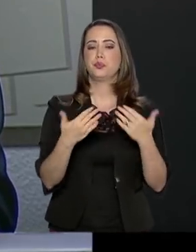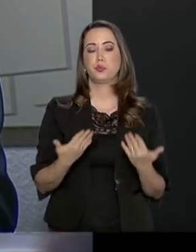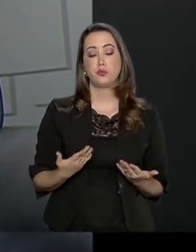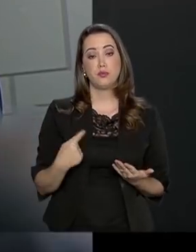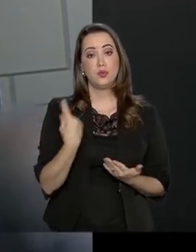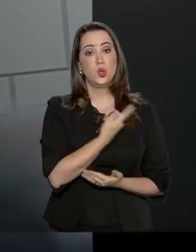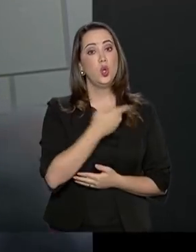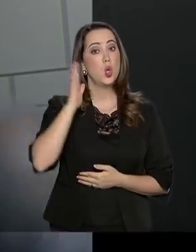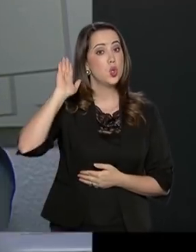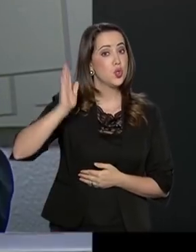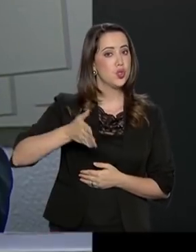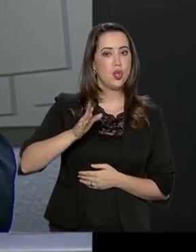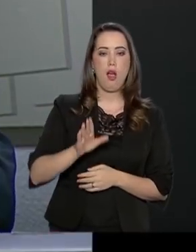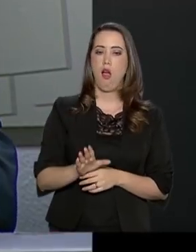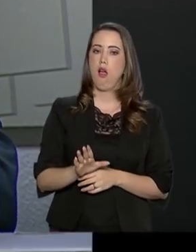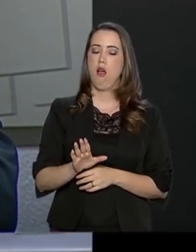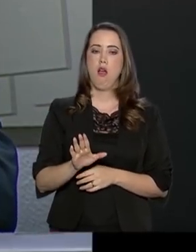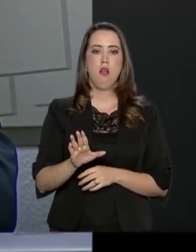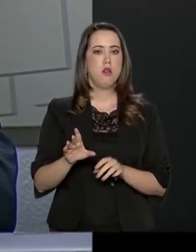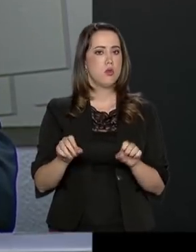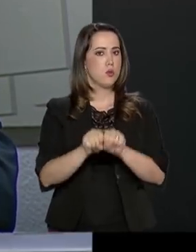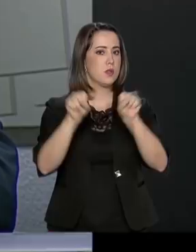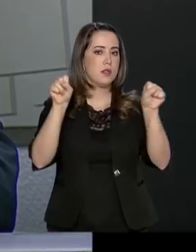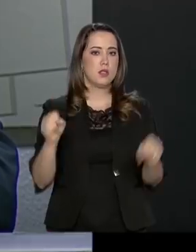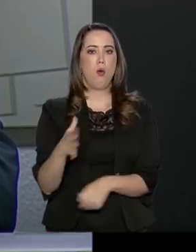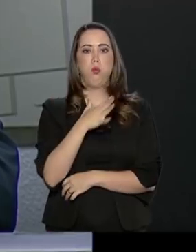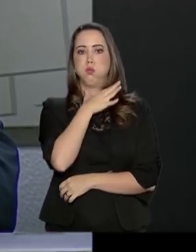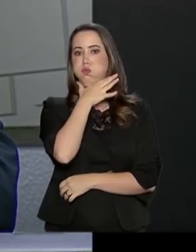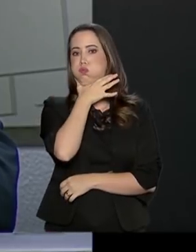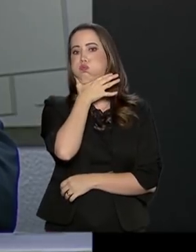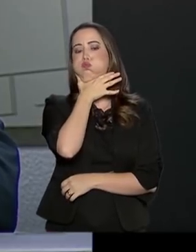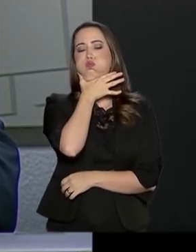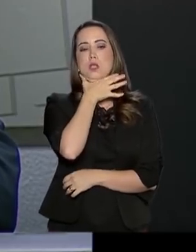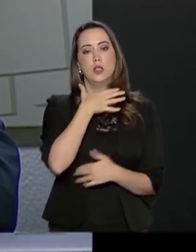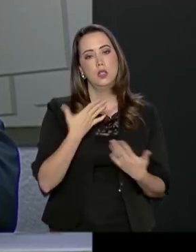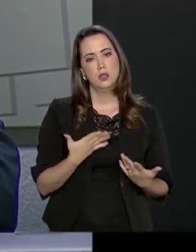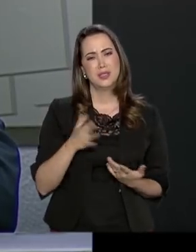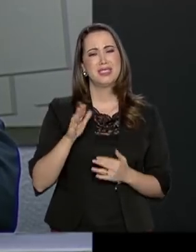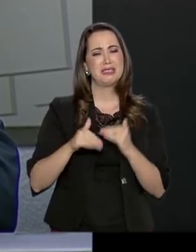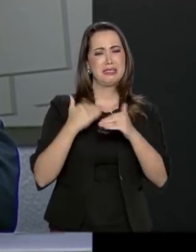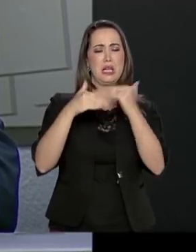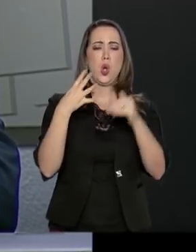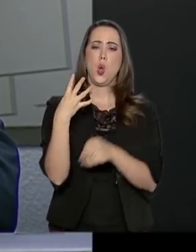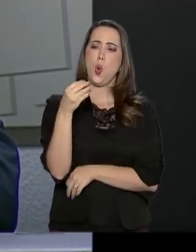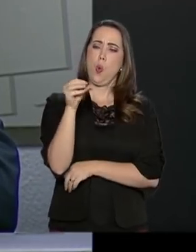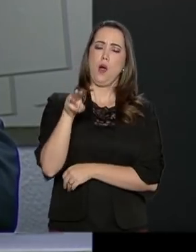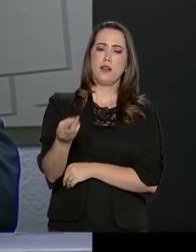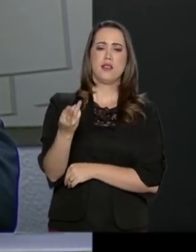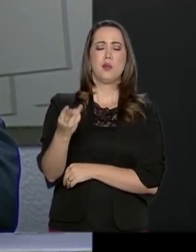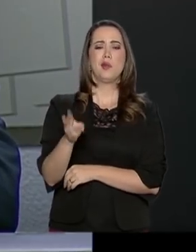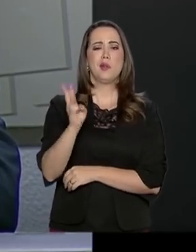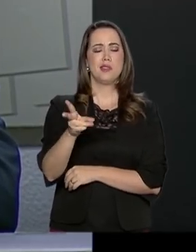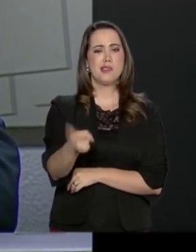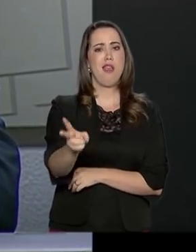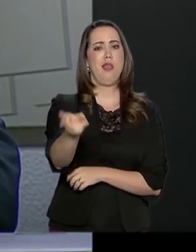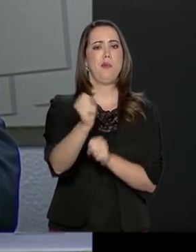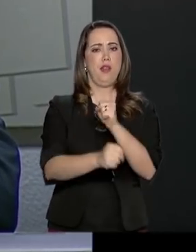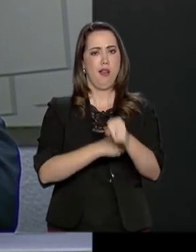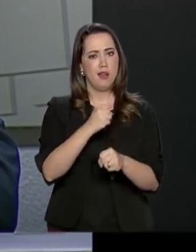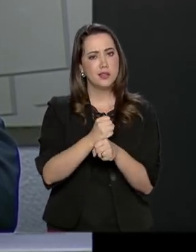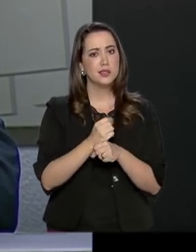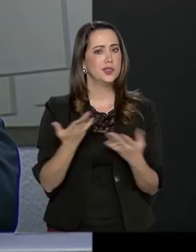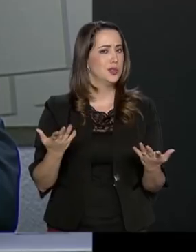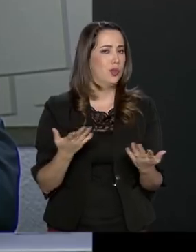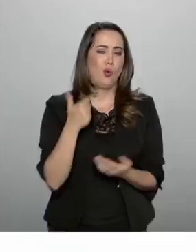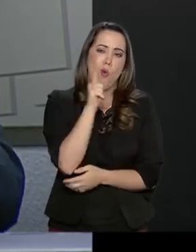nós já estamos com o sistema no limite, golfadas de 40 bilhões, o déficit aumenta a 40 bilhões a cada ano, o que é absolutamente